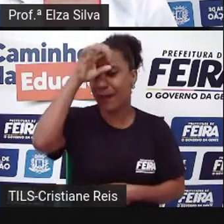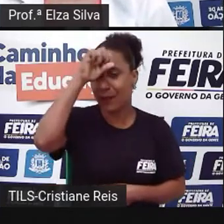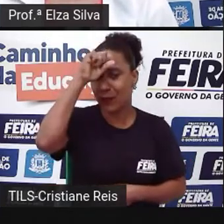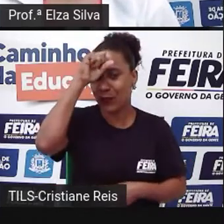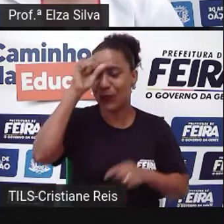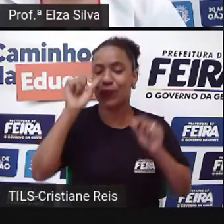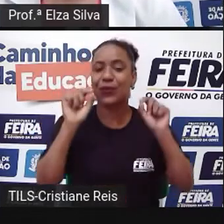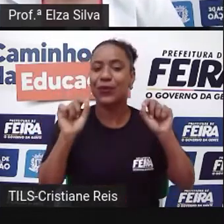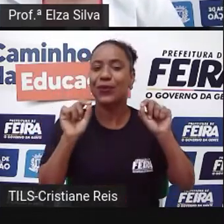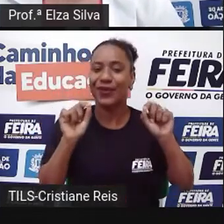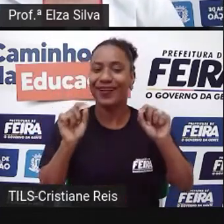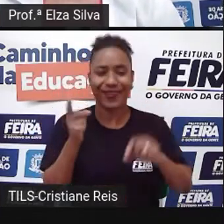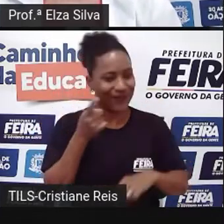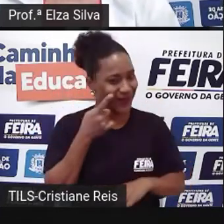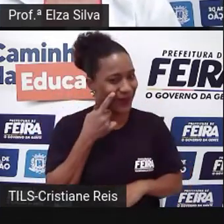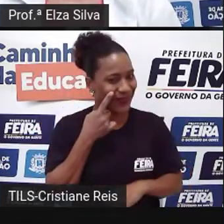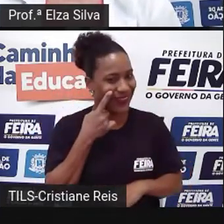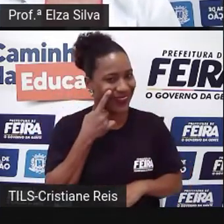Let's go.